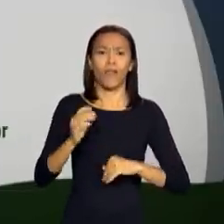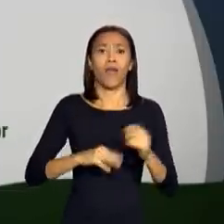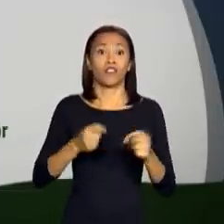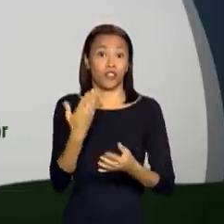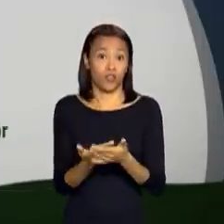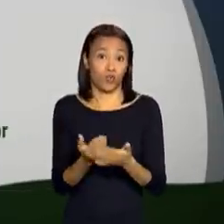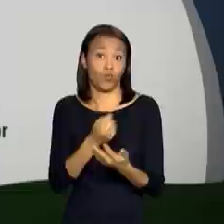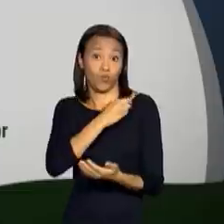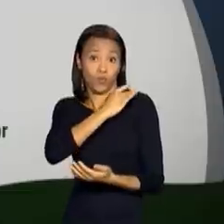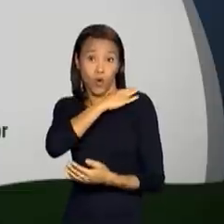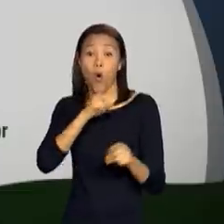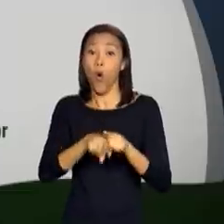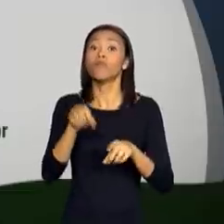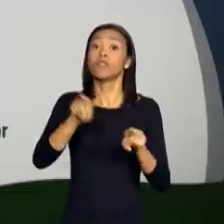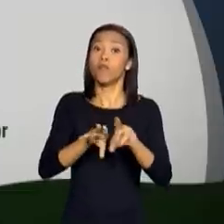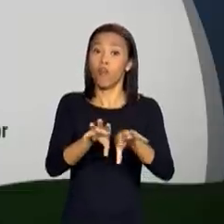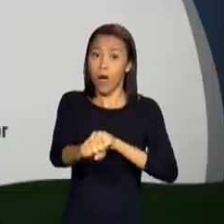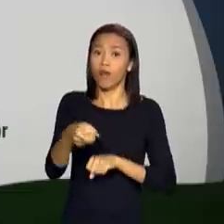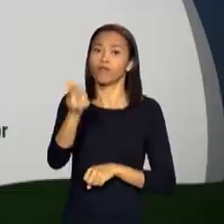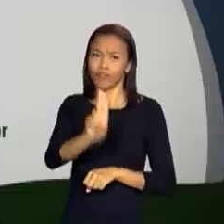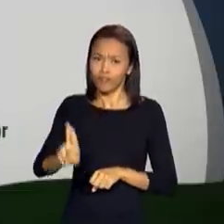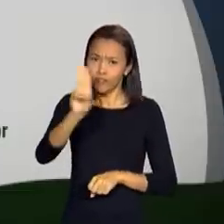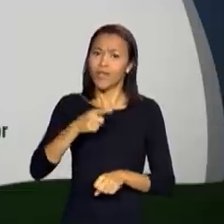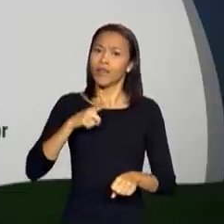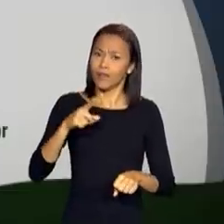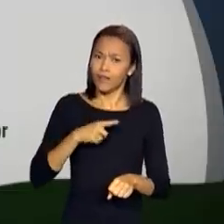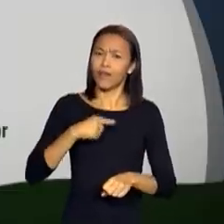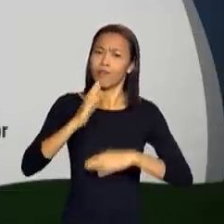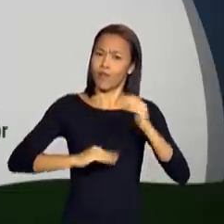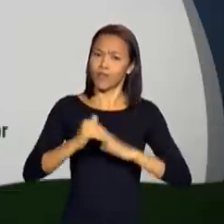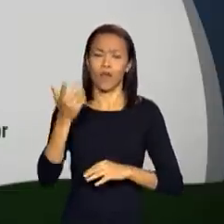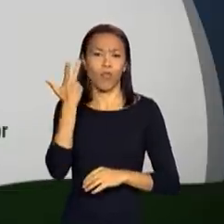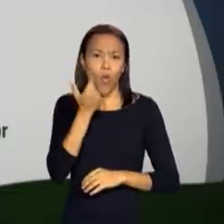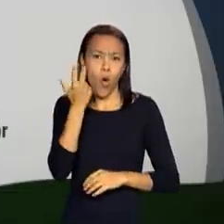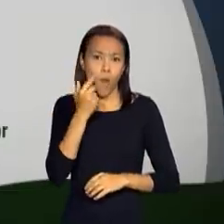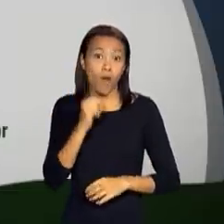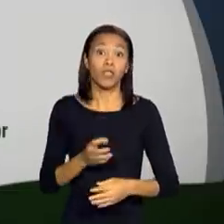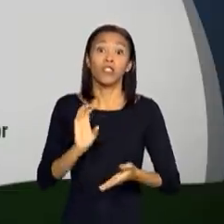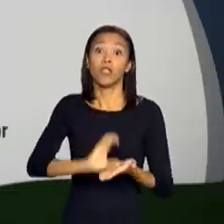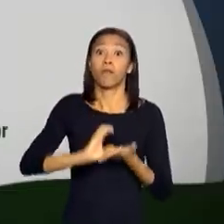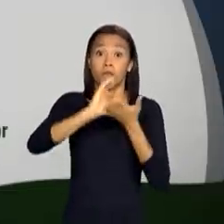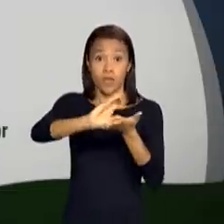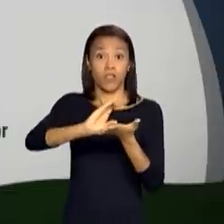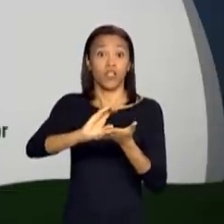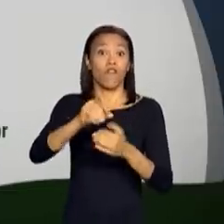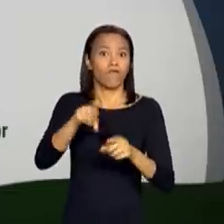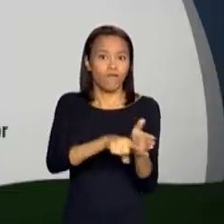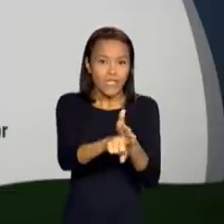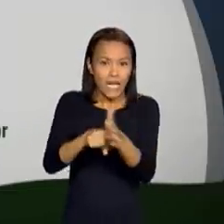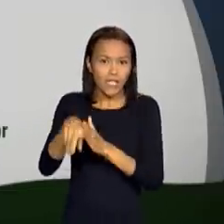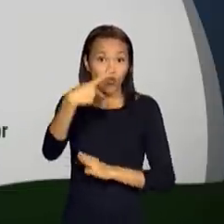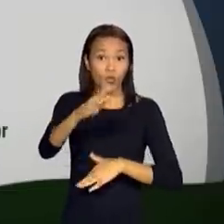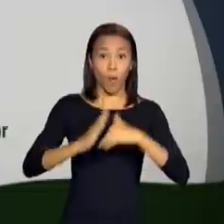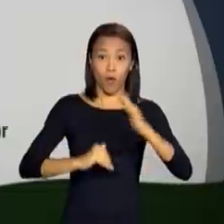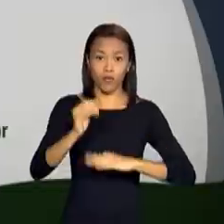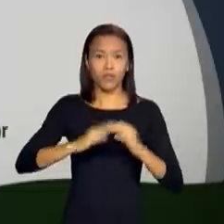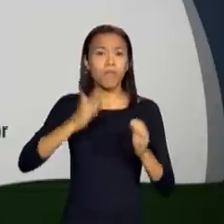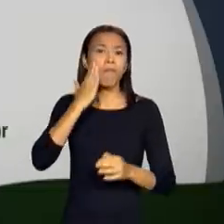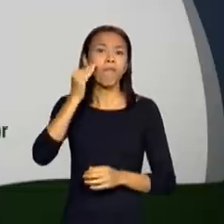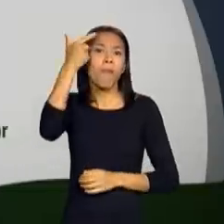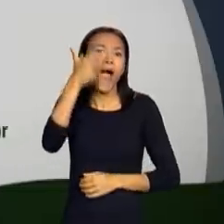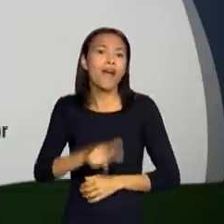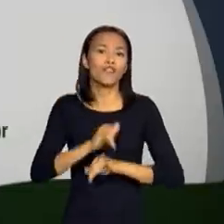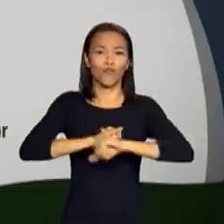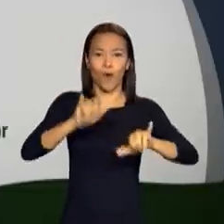médio ou superior devidamente legalizados e registrados em conselho de fiscalização de sua profissão. Saiba mais